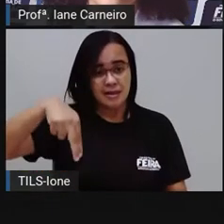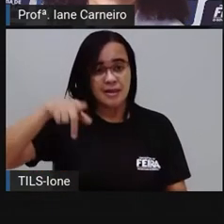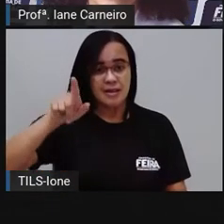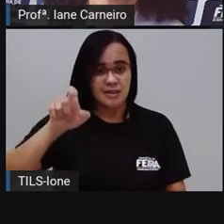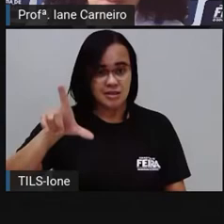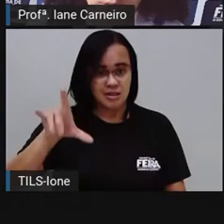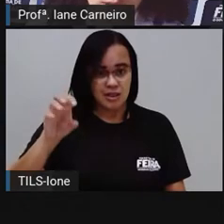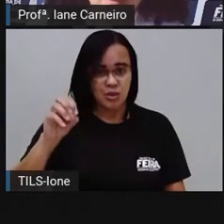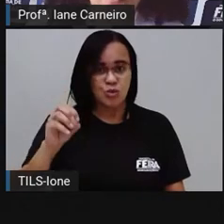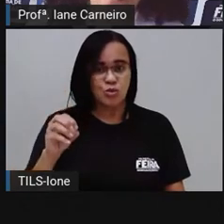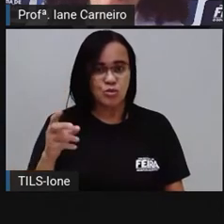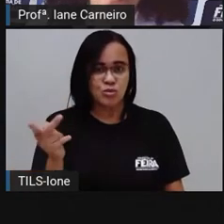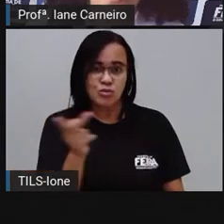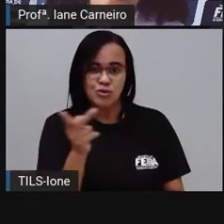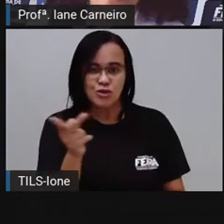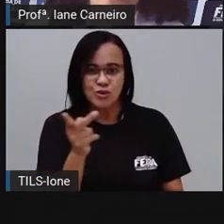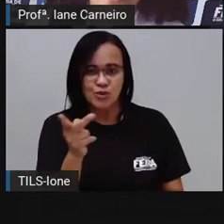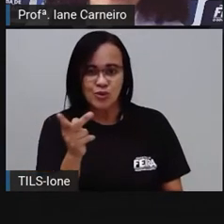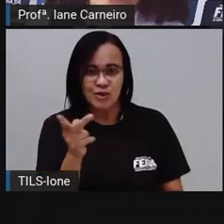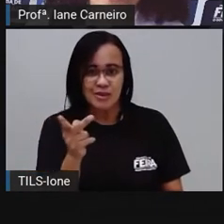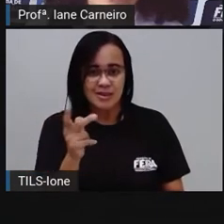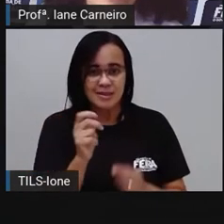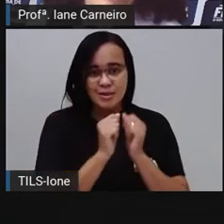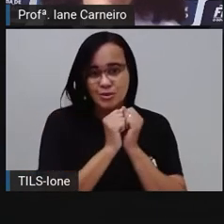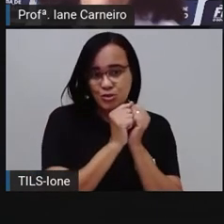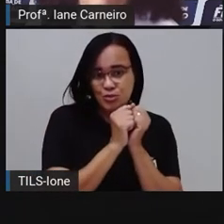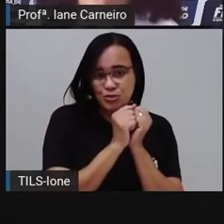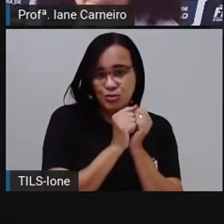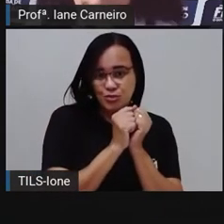Olha os dois, Camilo e Ângelo.